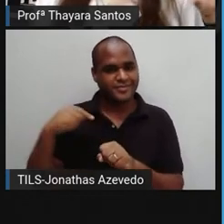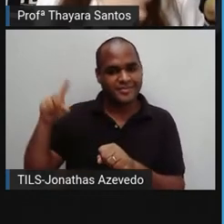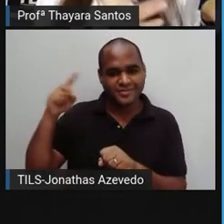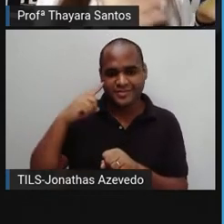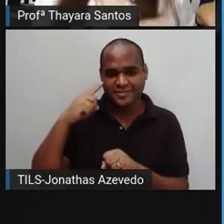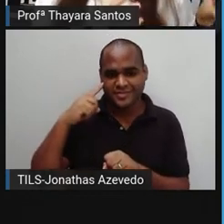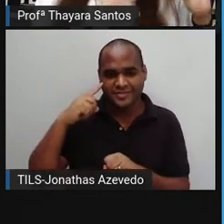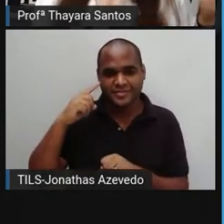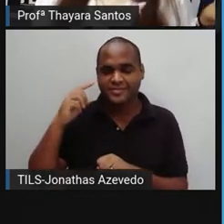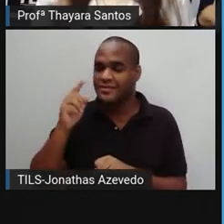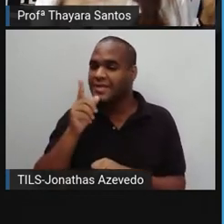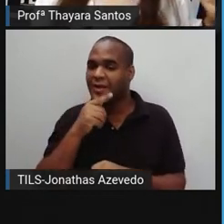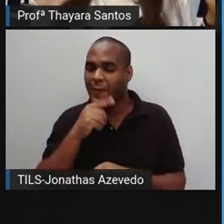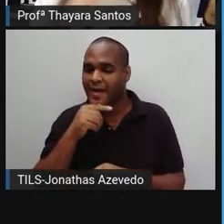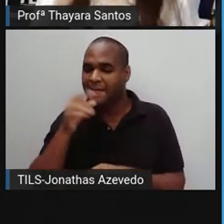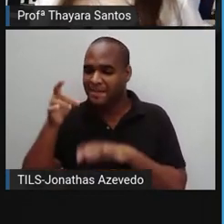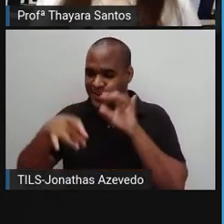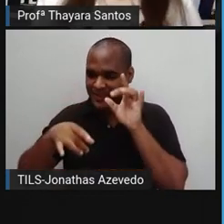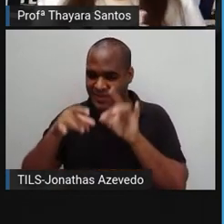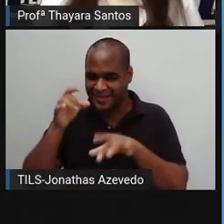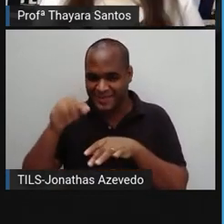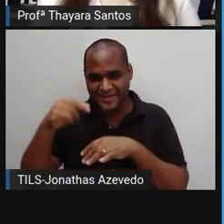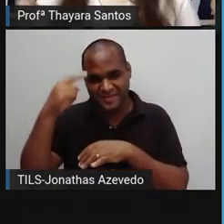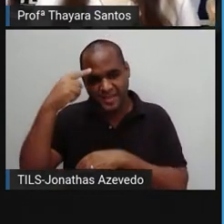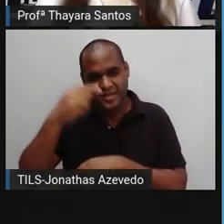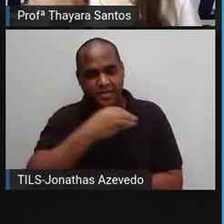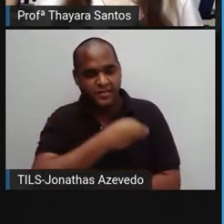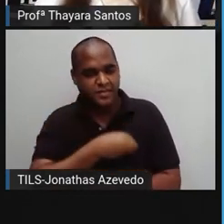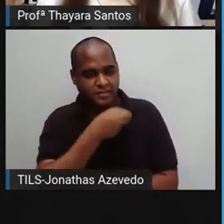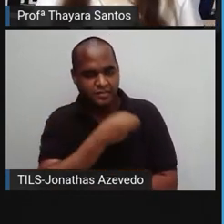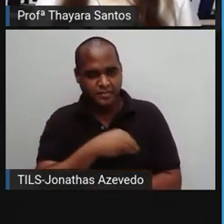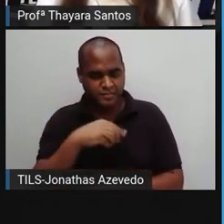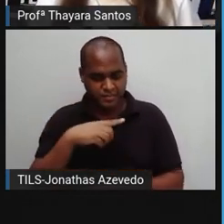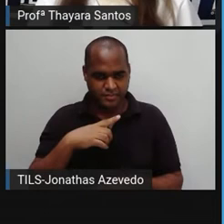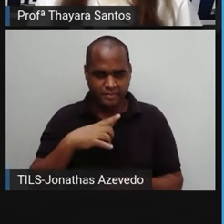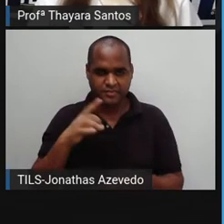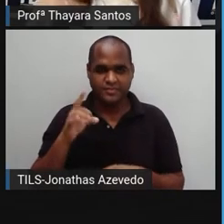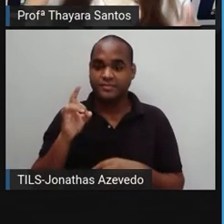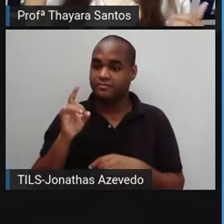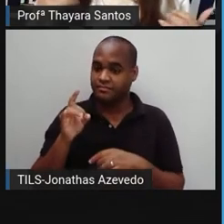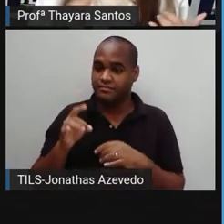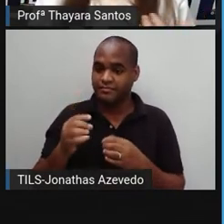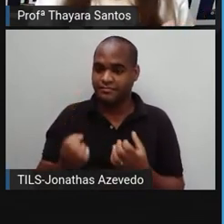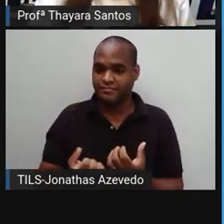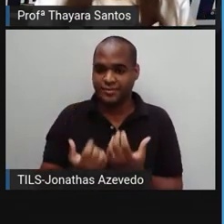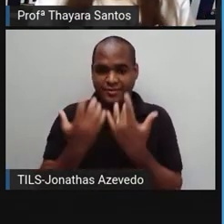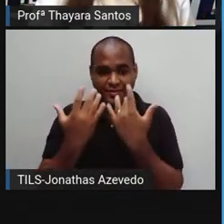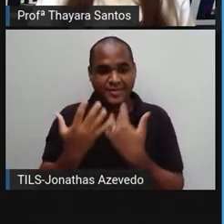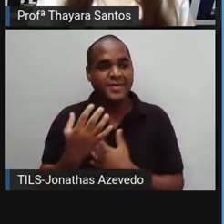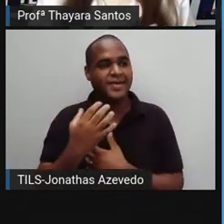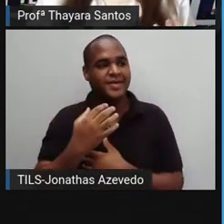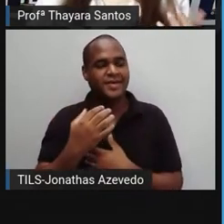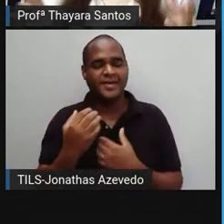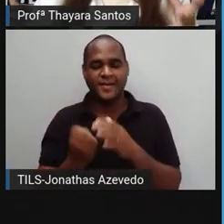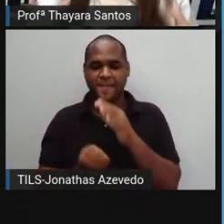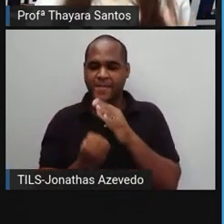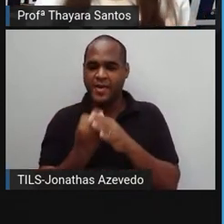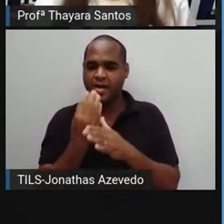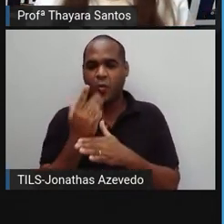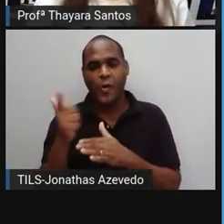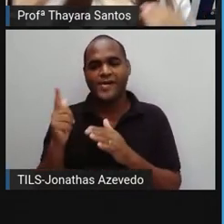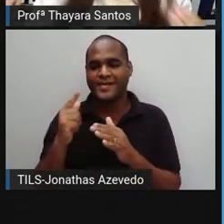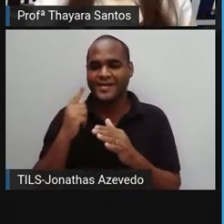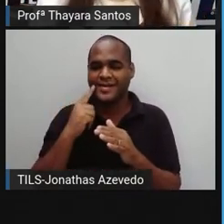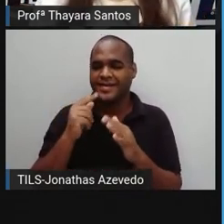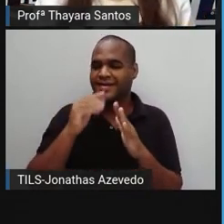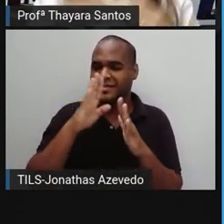água gasta lá para irrigar o algodão que produziu aquele tecido, até o processo de tintura